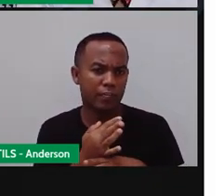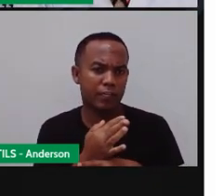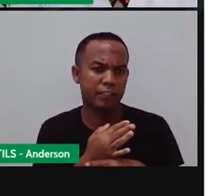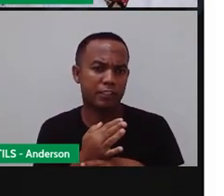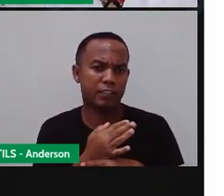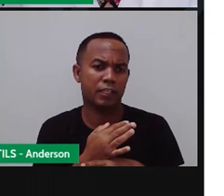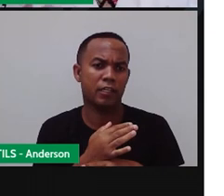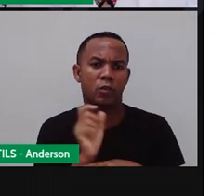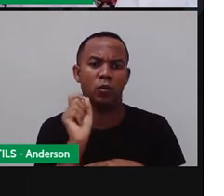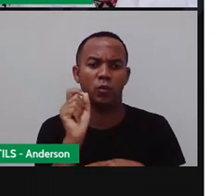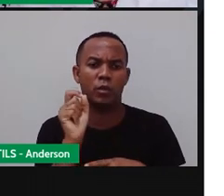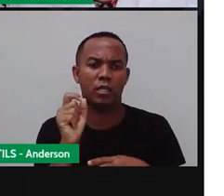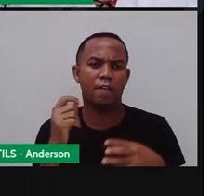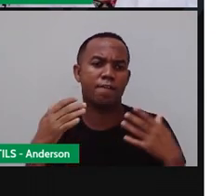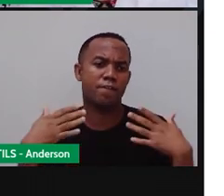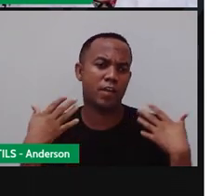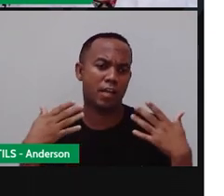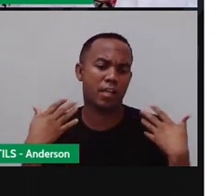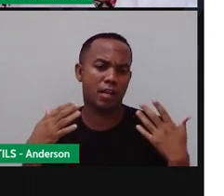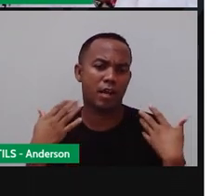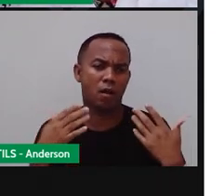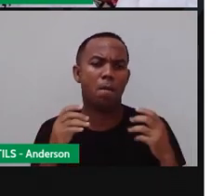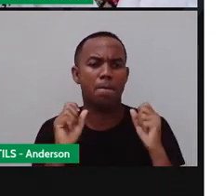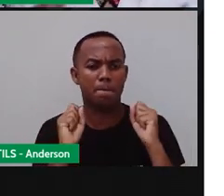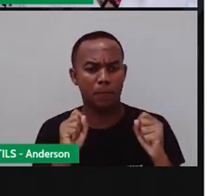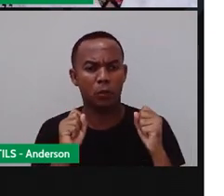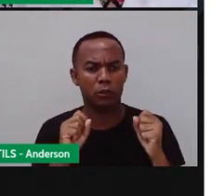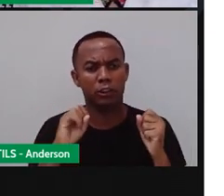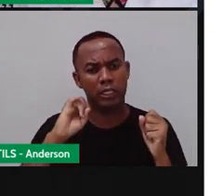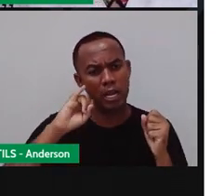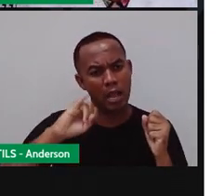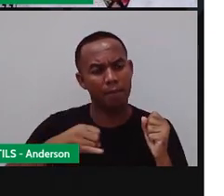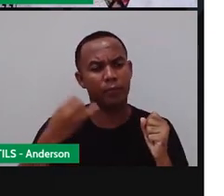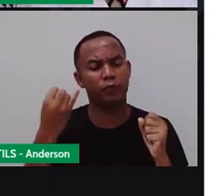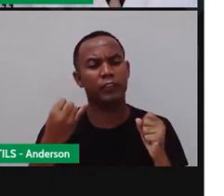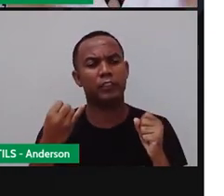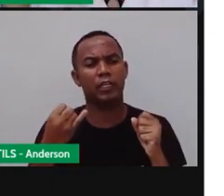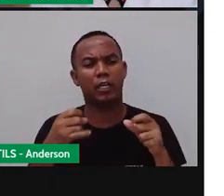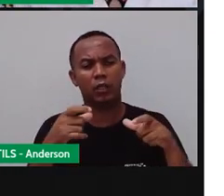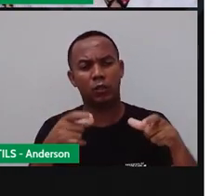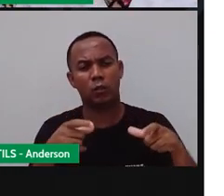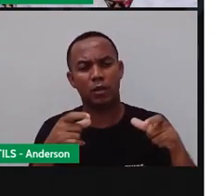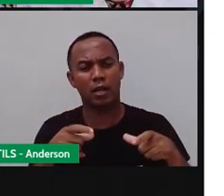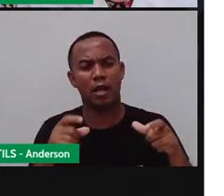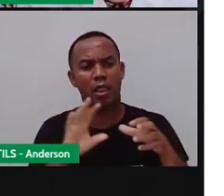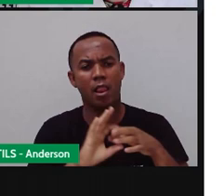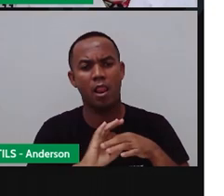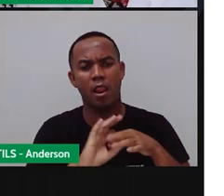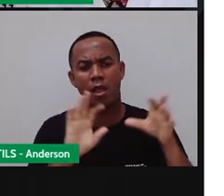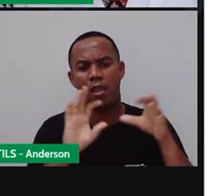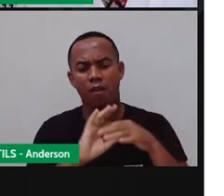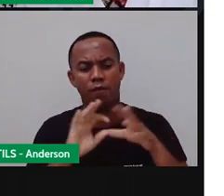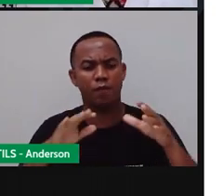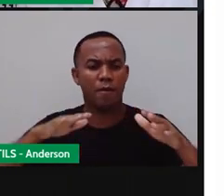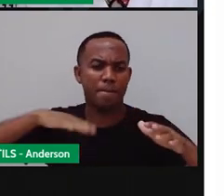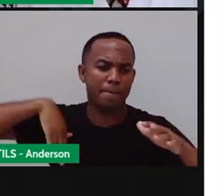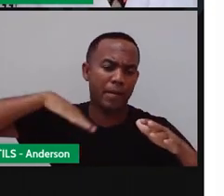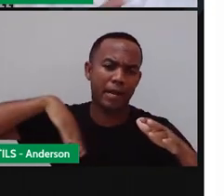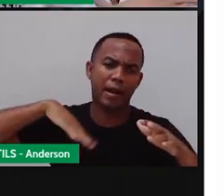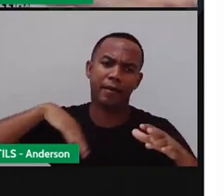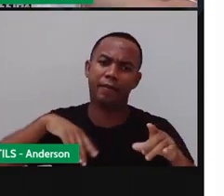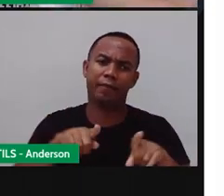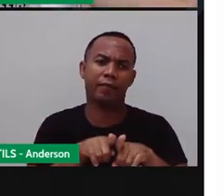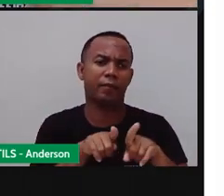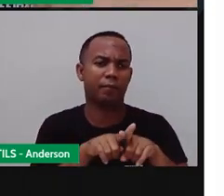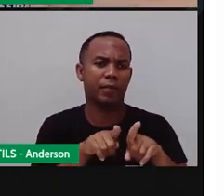e podemos aproveitar para brincar o ar livre e a praia e a praça, não é isso? Já no inverno